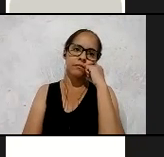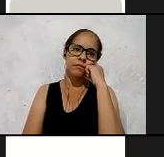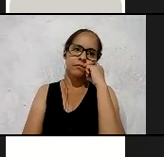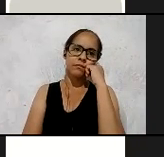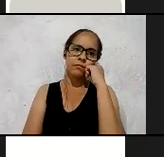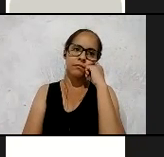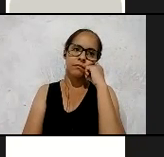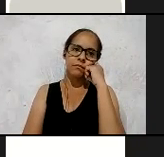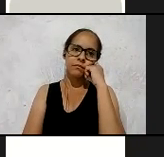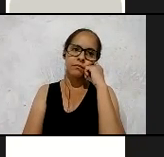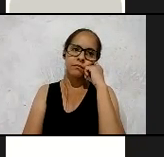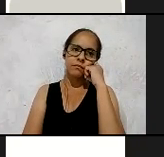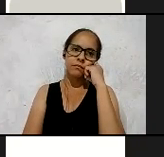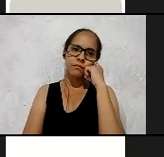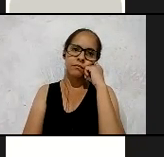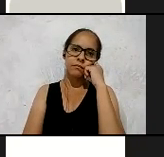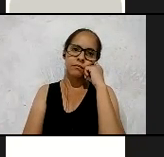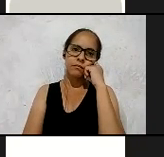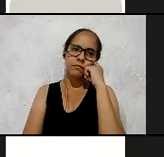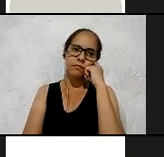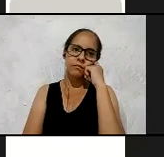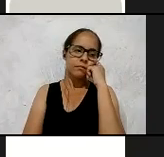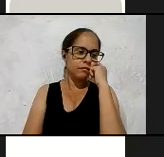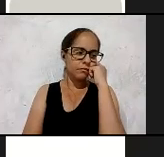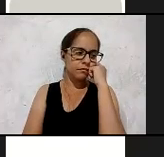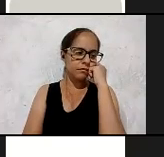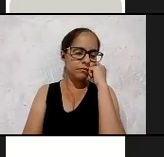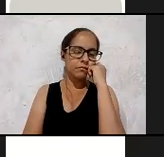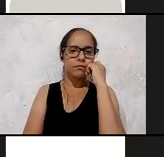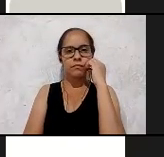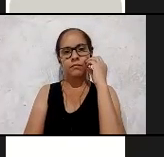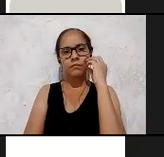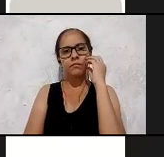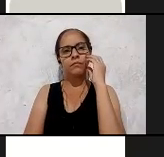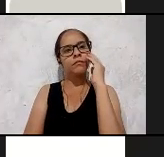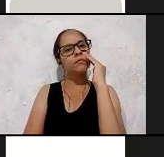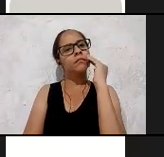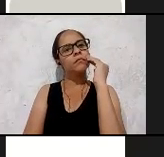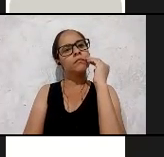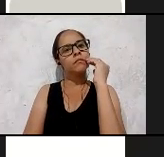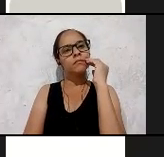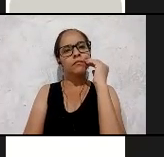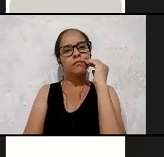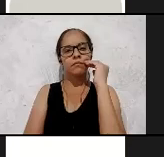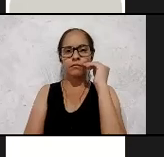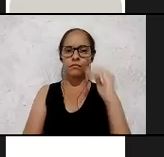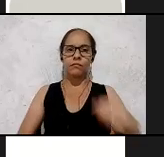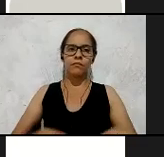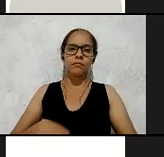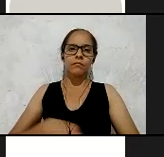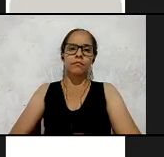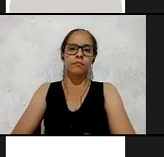vamos pensar na nossa própria formação como pedagogos. Essa disciplina, ela é uma